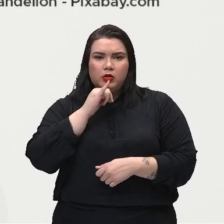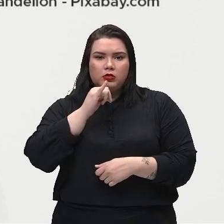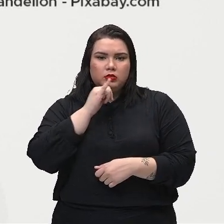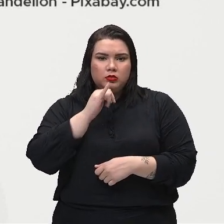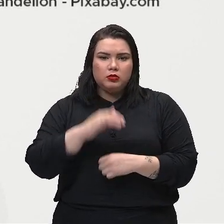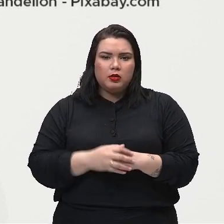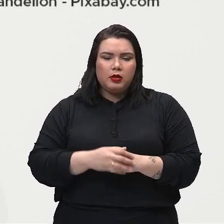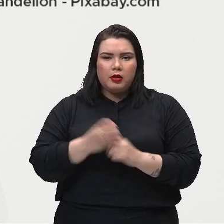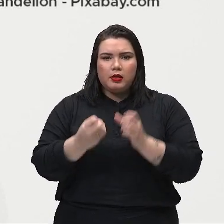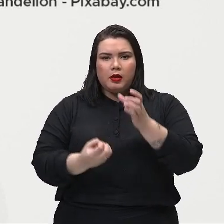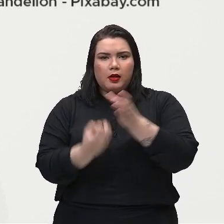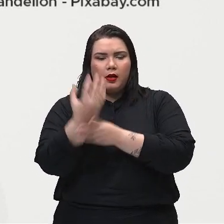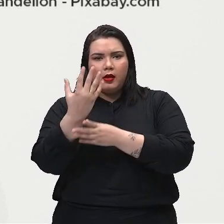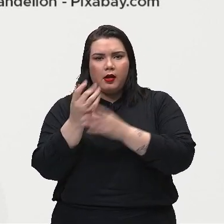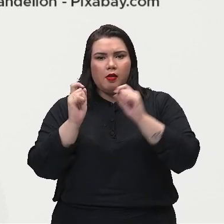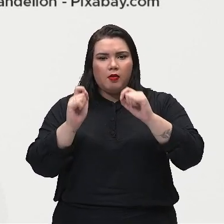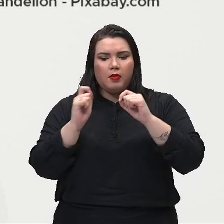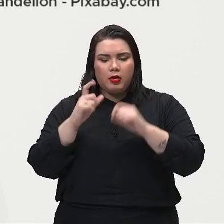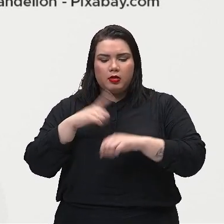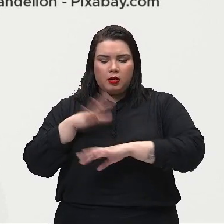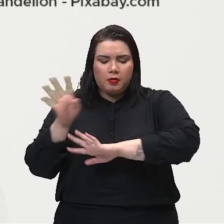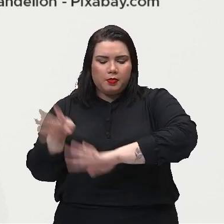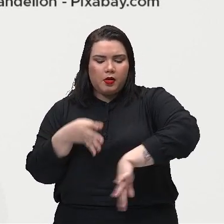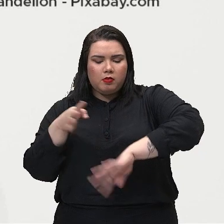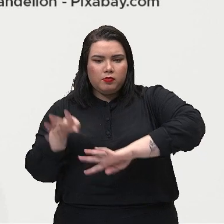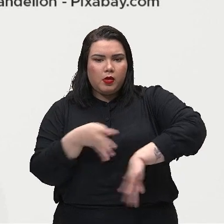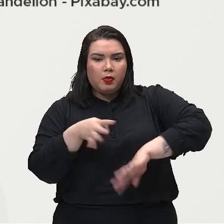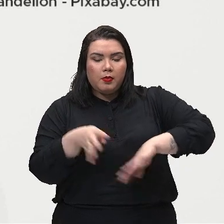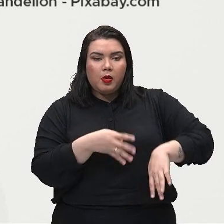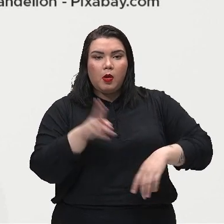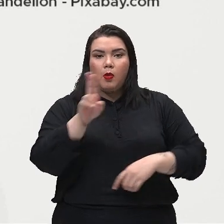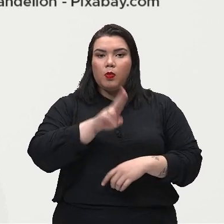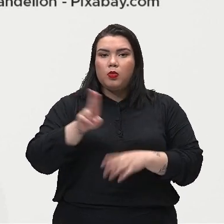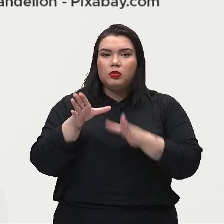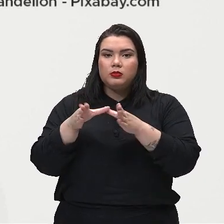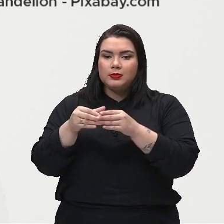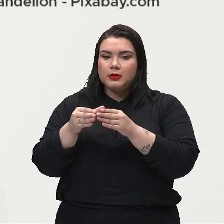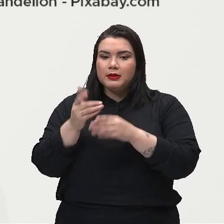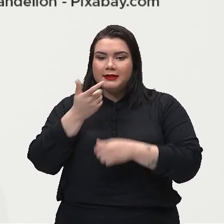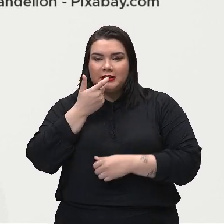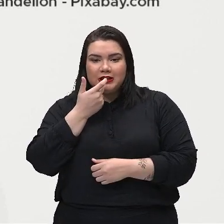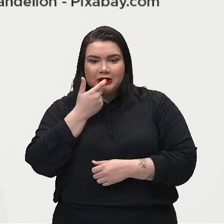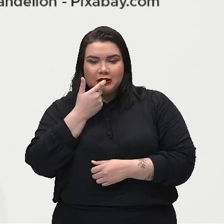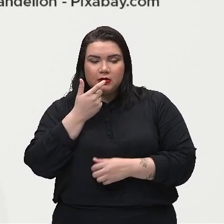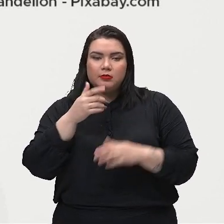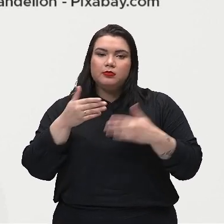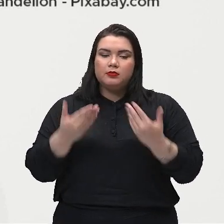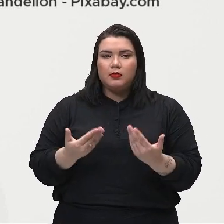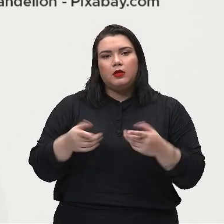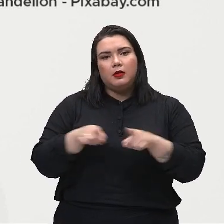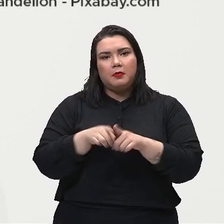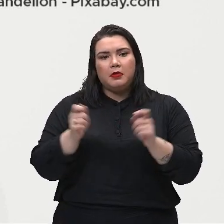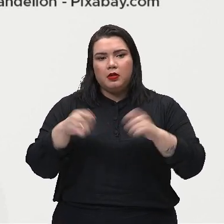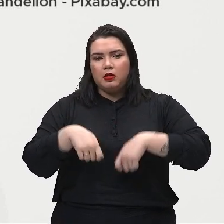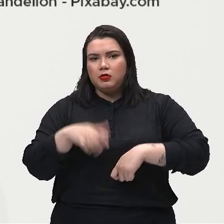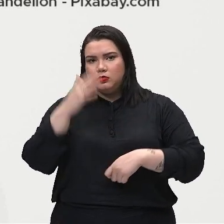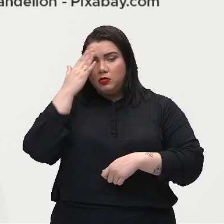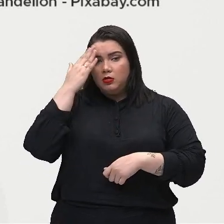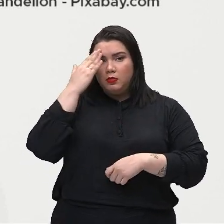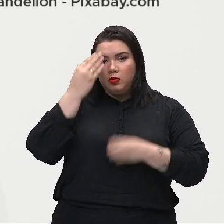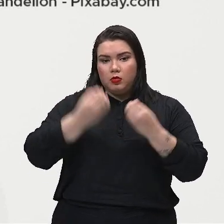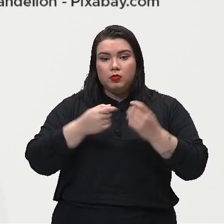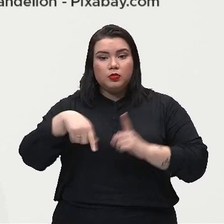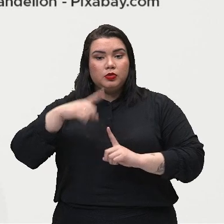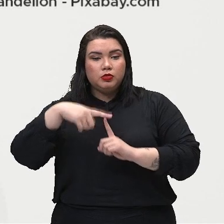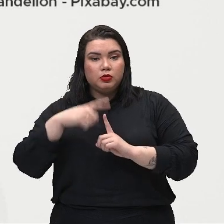vassourão, né, de garrafa pet? Também é uma representação, né? Desse tipo